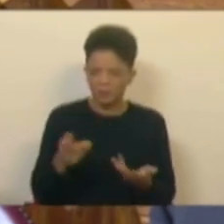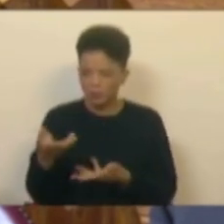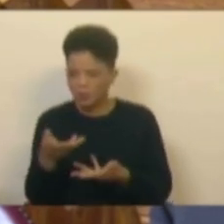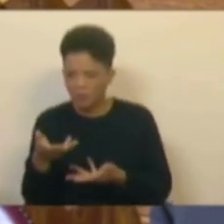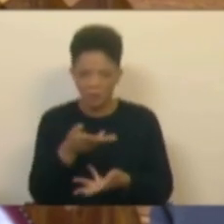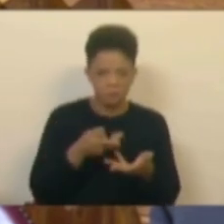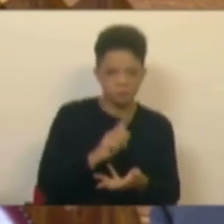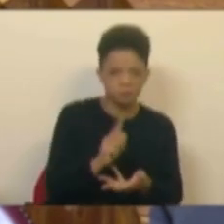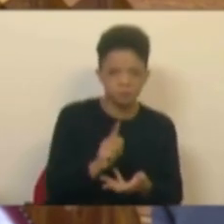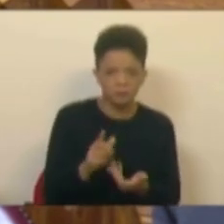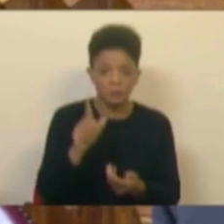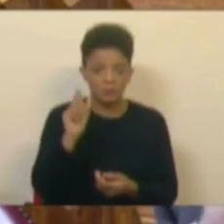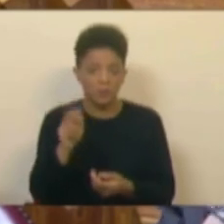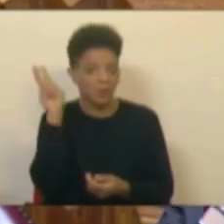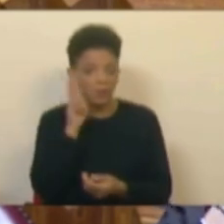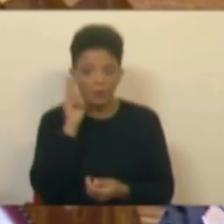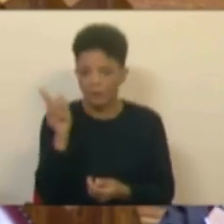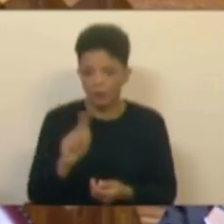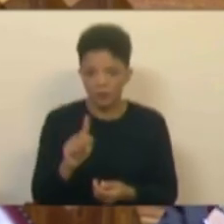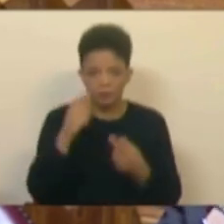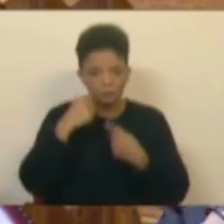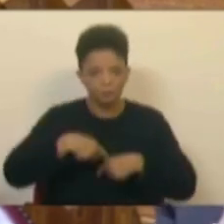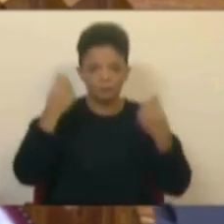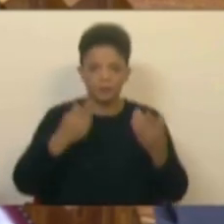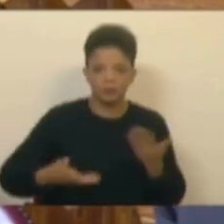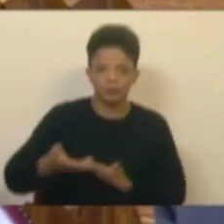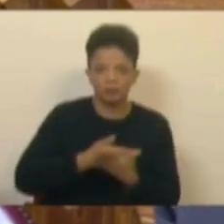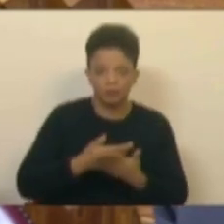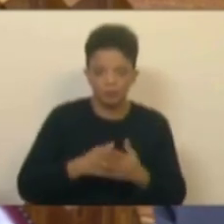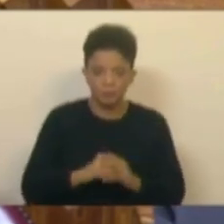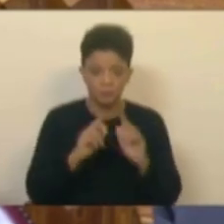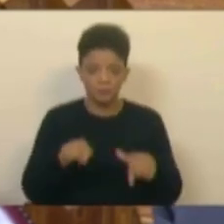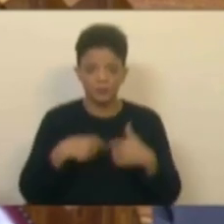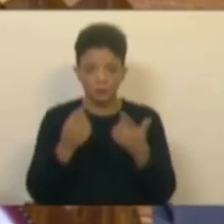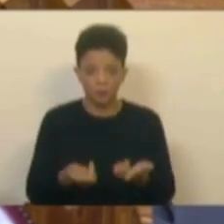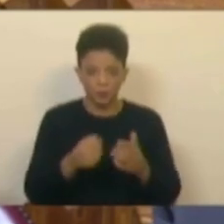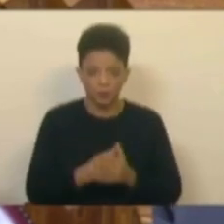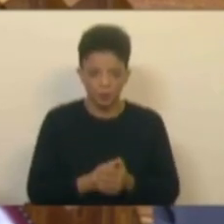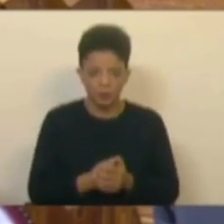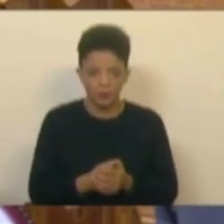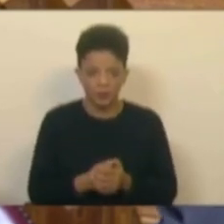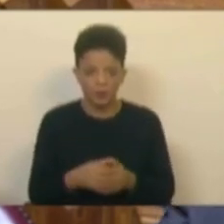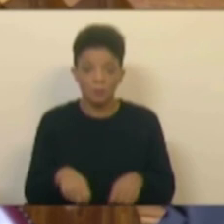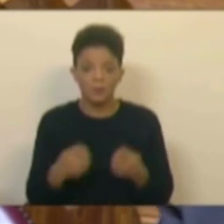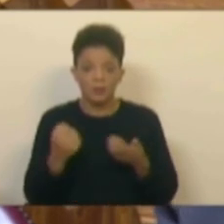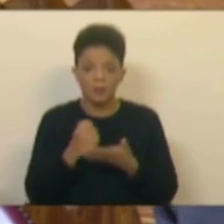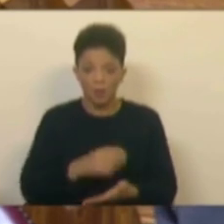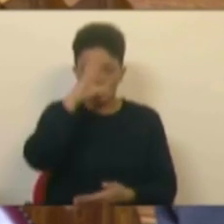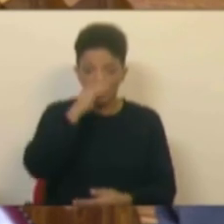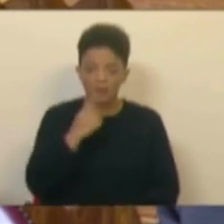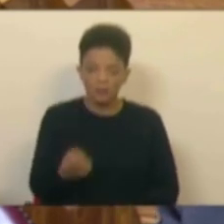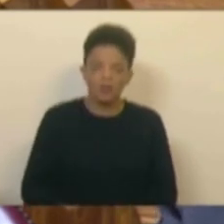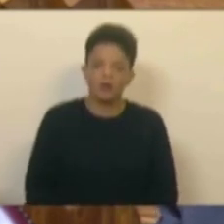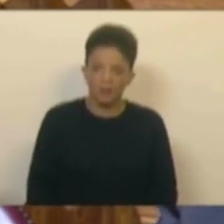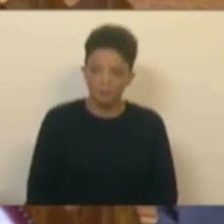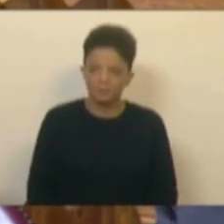negocia e que não valoriza em público a negociação e depois vê o partido que apoia o governo dizer que